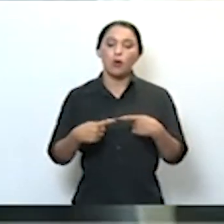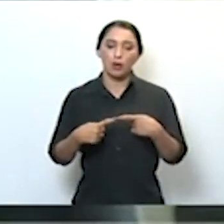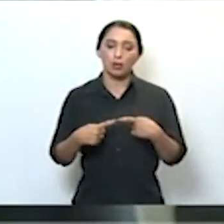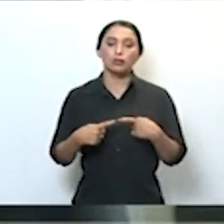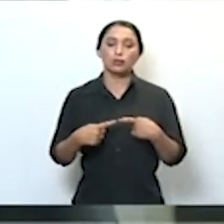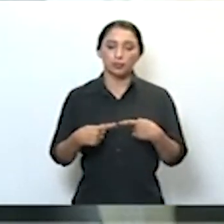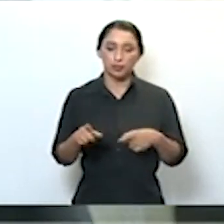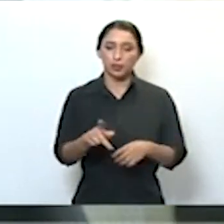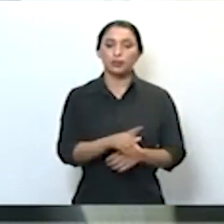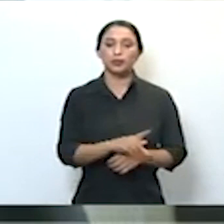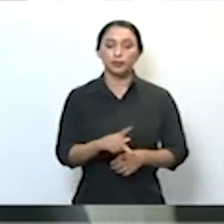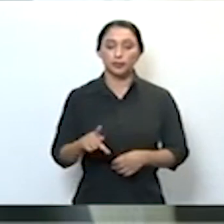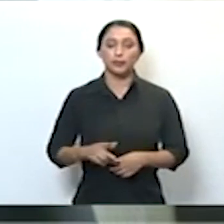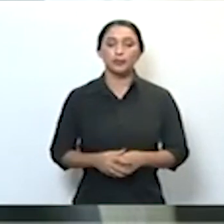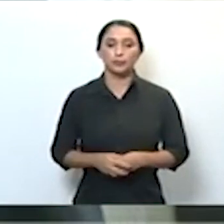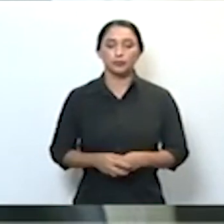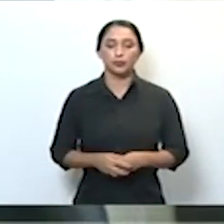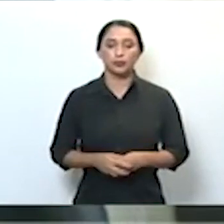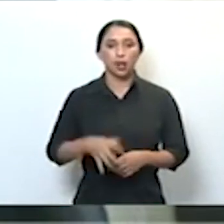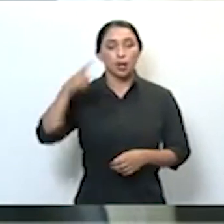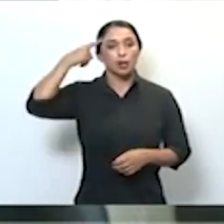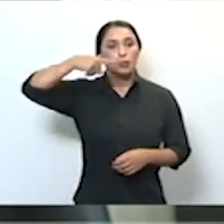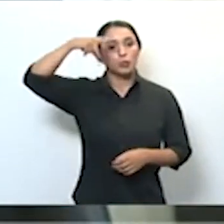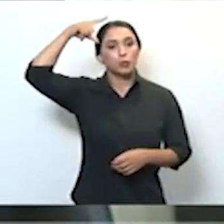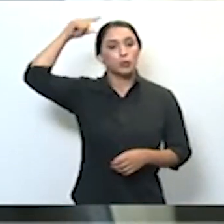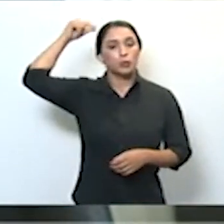Concordo, presidente. Ministro Luiz Roberto.